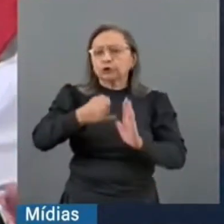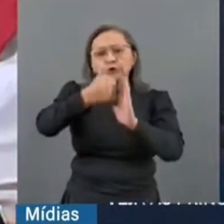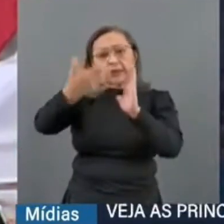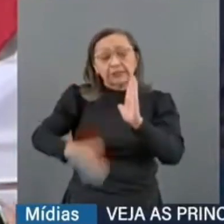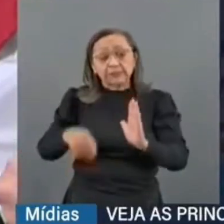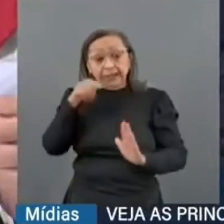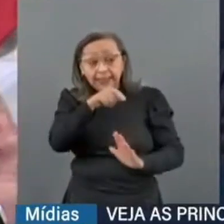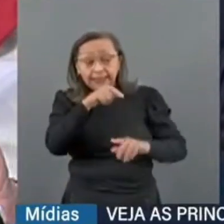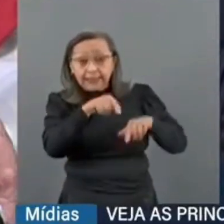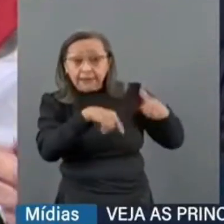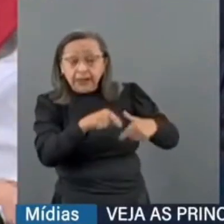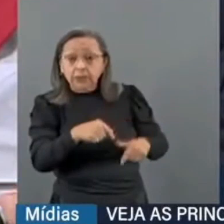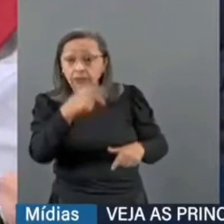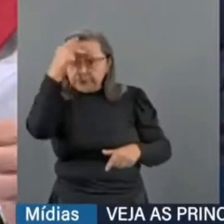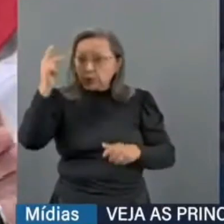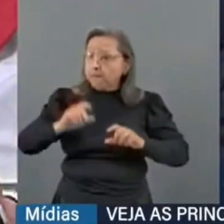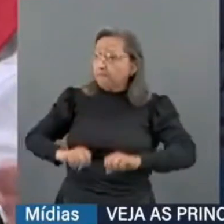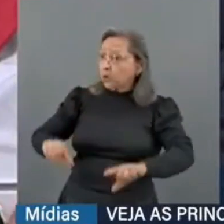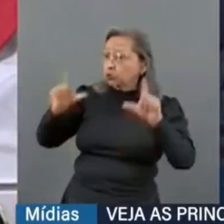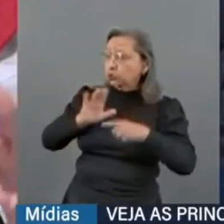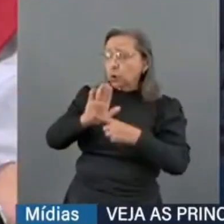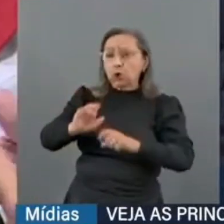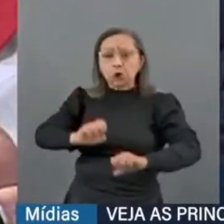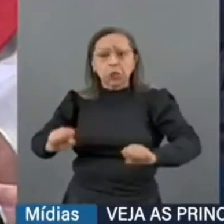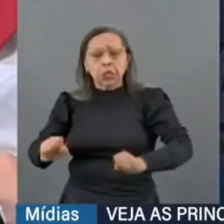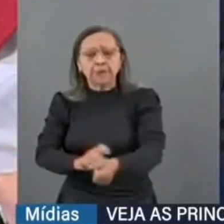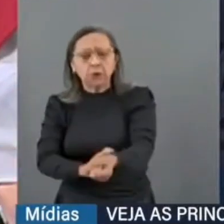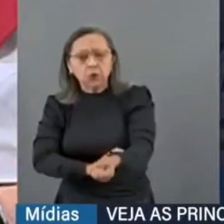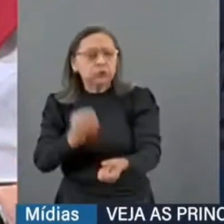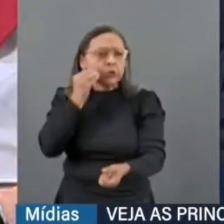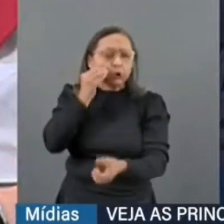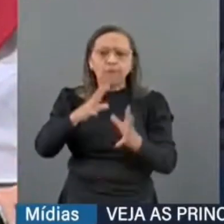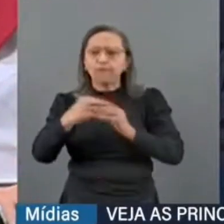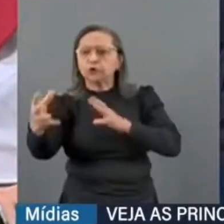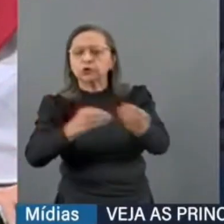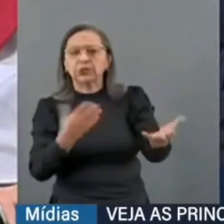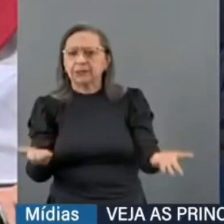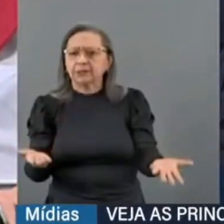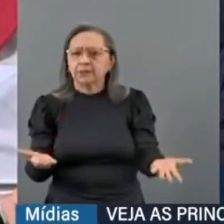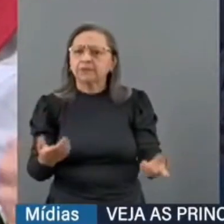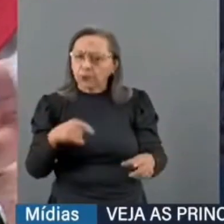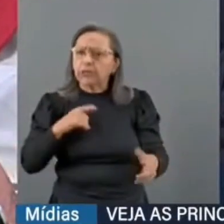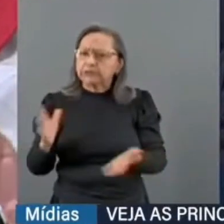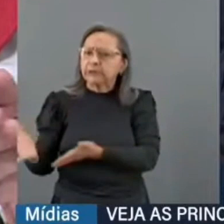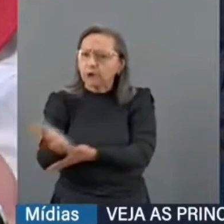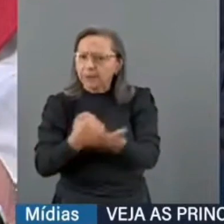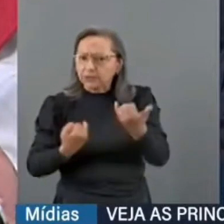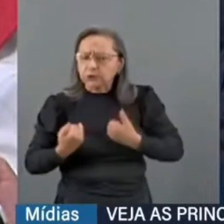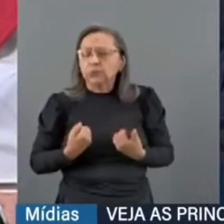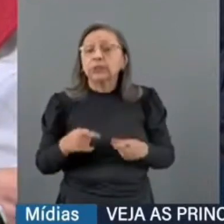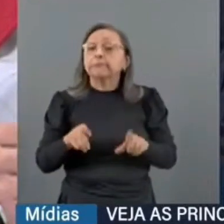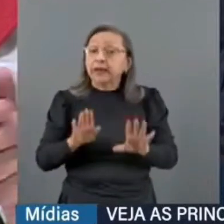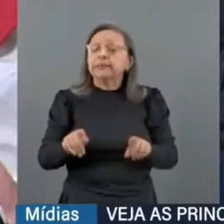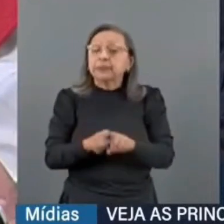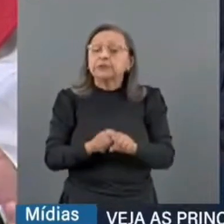para aquela busca, a pessoa mostrou nervosismo, tentou fugir da polícia, segundo pelo menos as informações que eu colhi. Ainda assim foi feita a